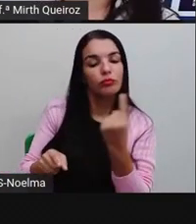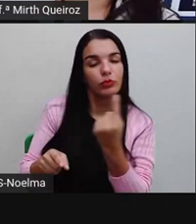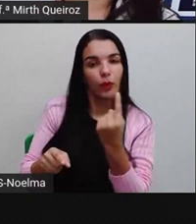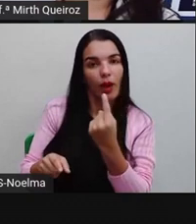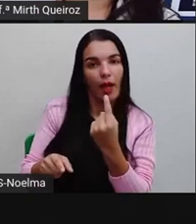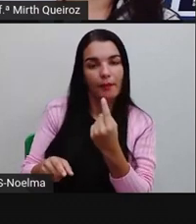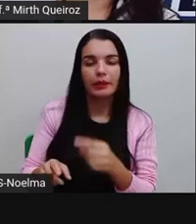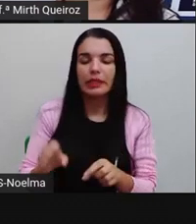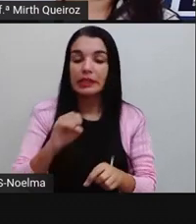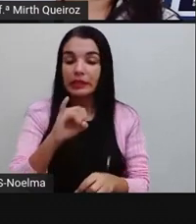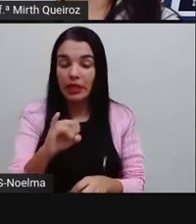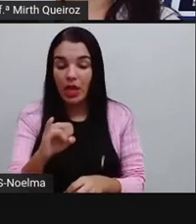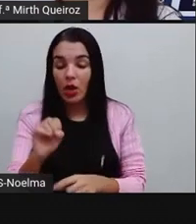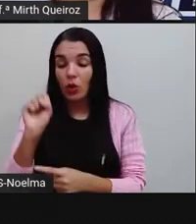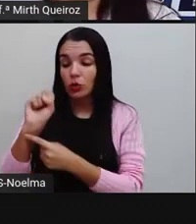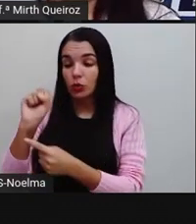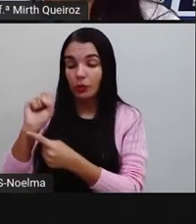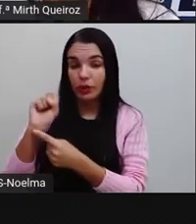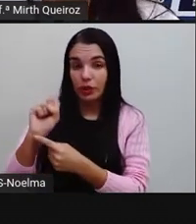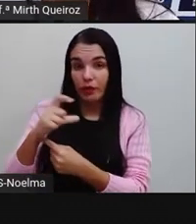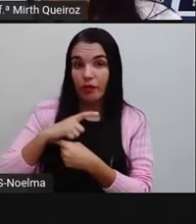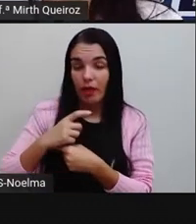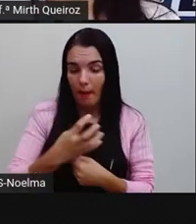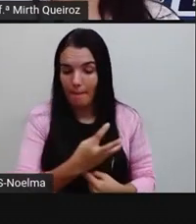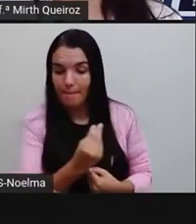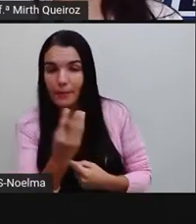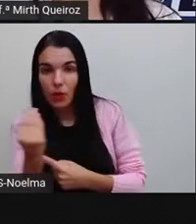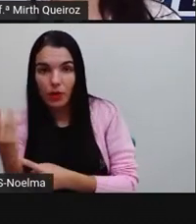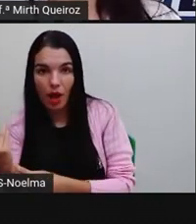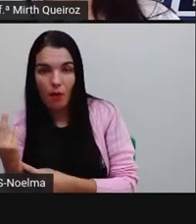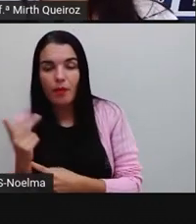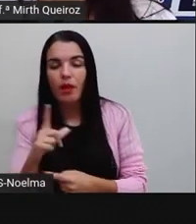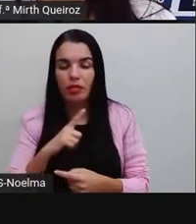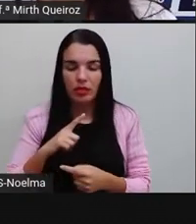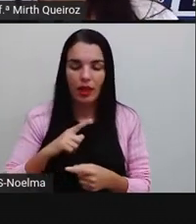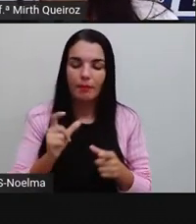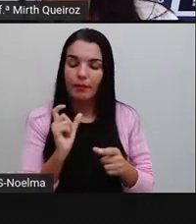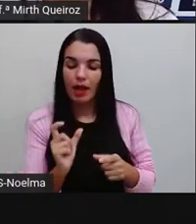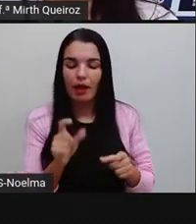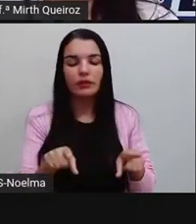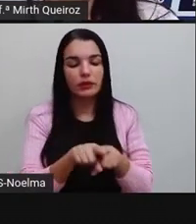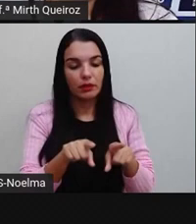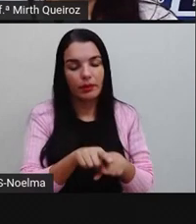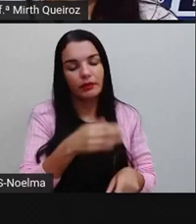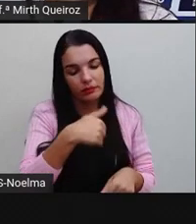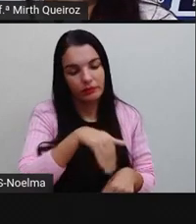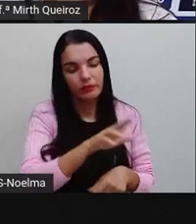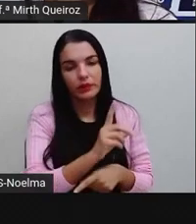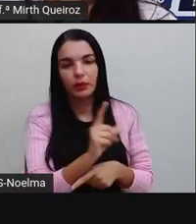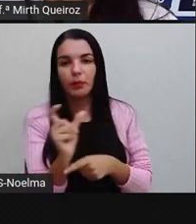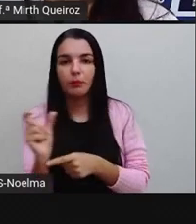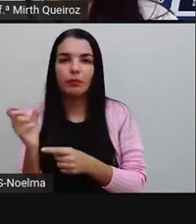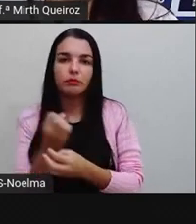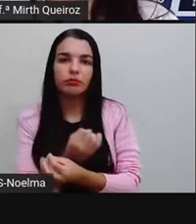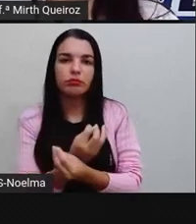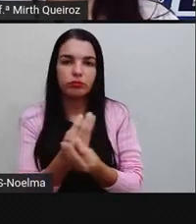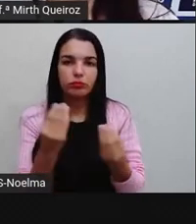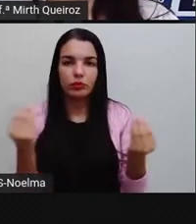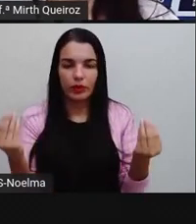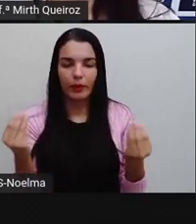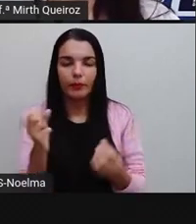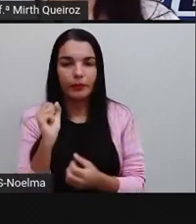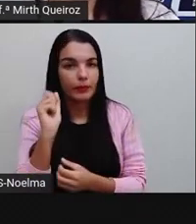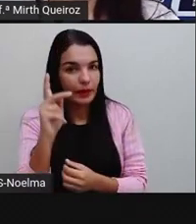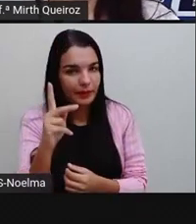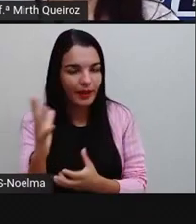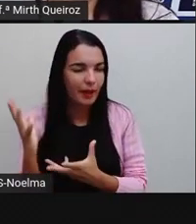substantivo estiver no plural, essas palavras devem estar também no plural. Certo, gente?